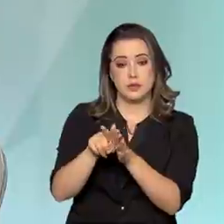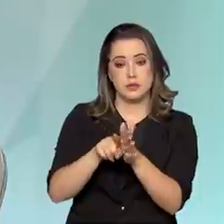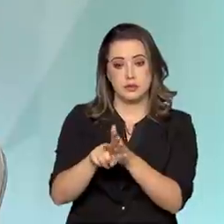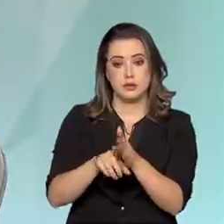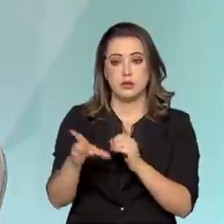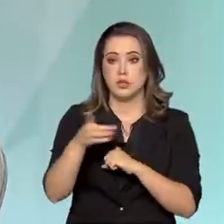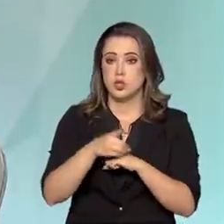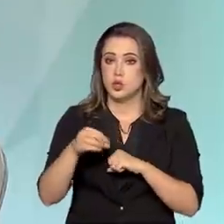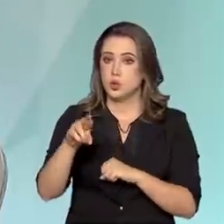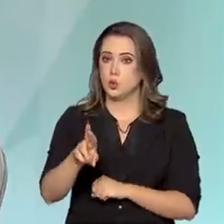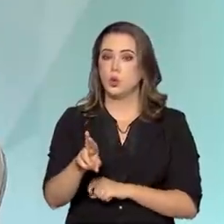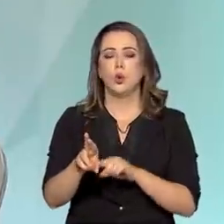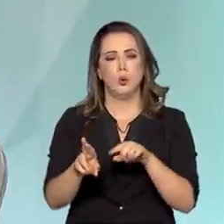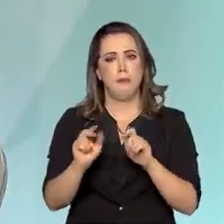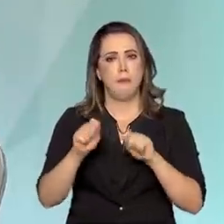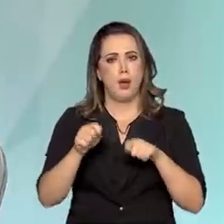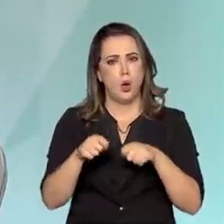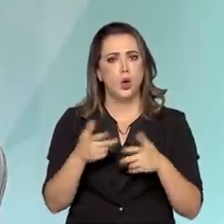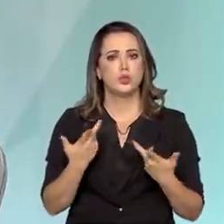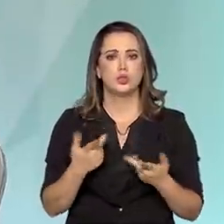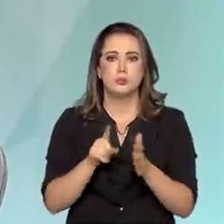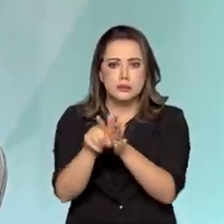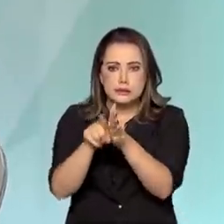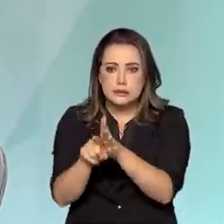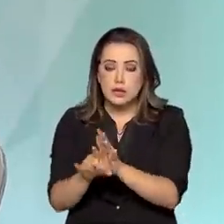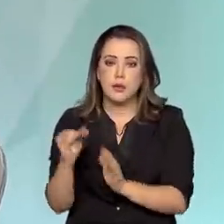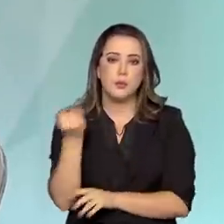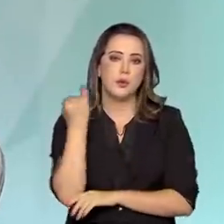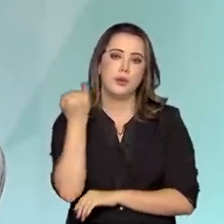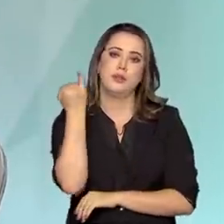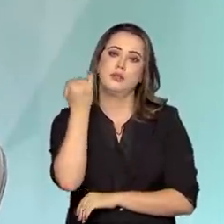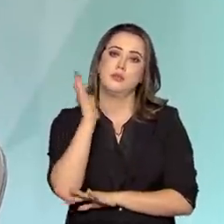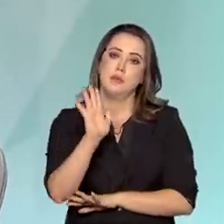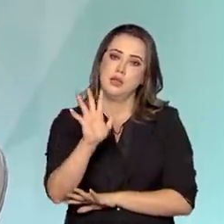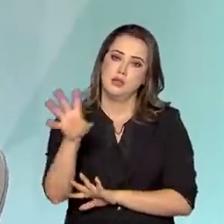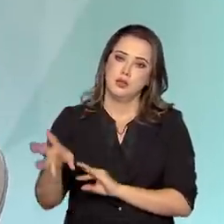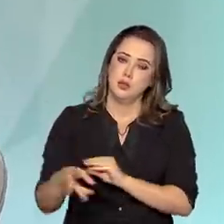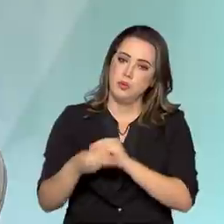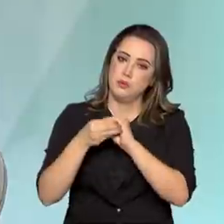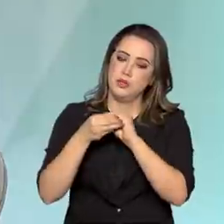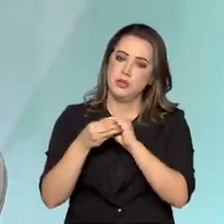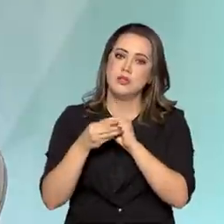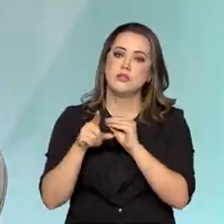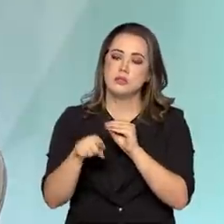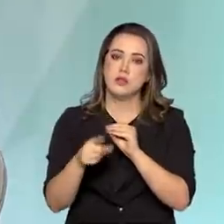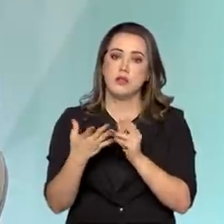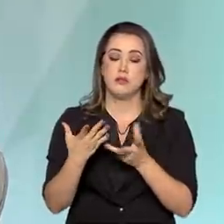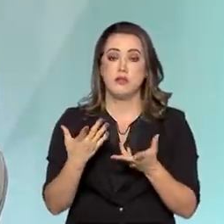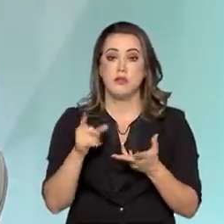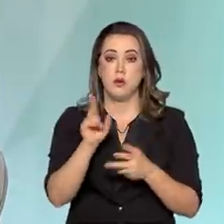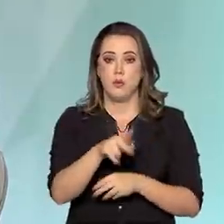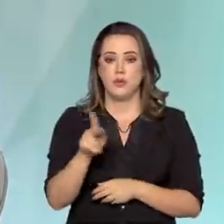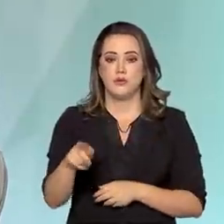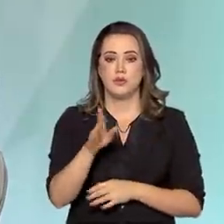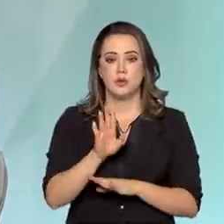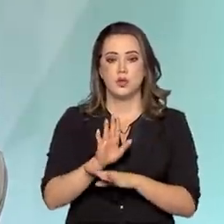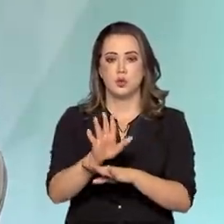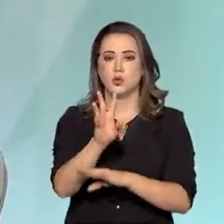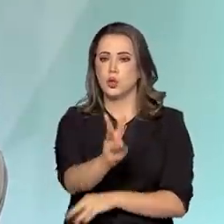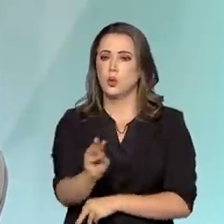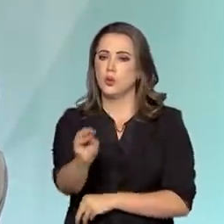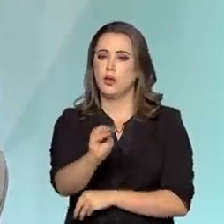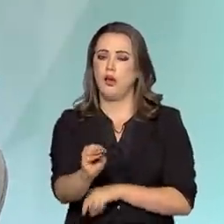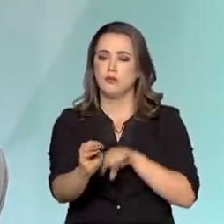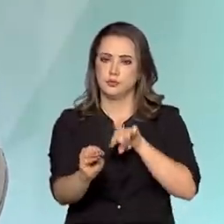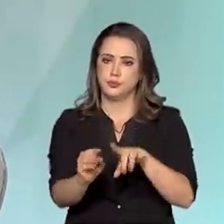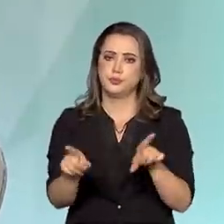pós-doutores. Então, assim, sem diminuir a importância disso, em complementação, eu acho também que esse caráter docente ajuda na preservação. Porque à medida em